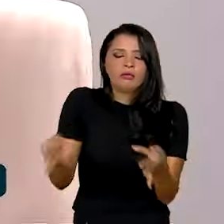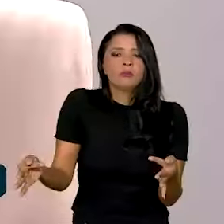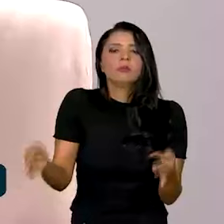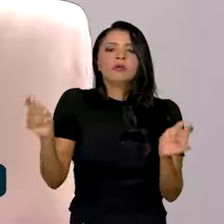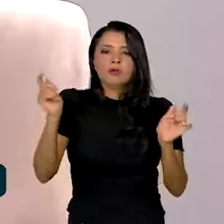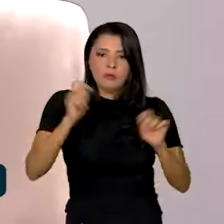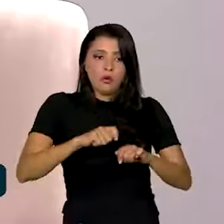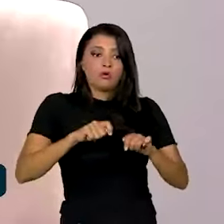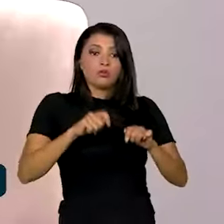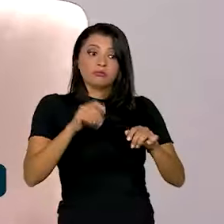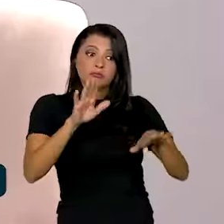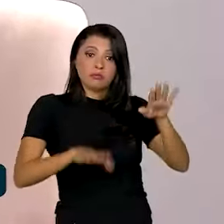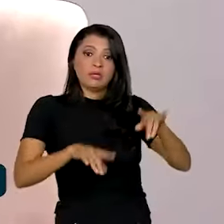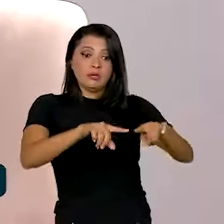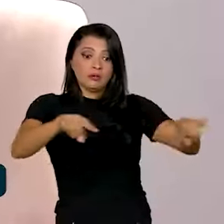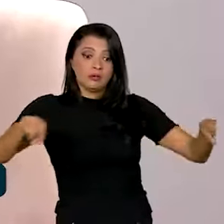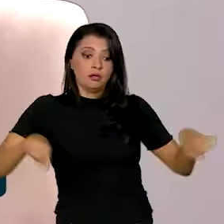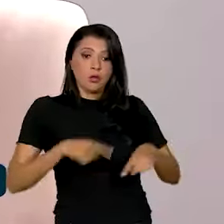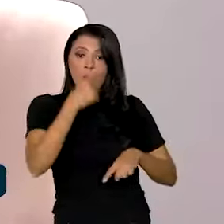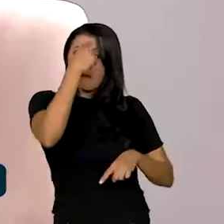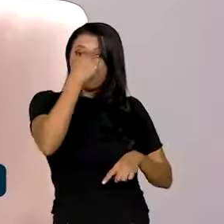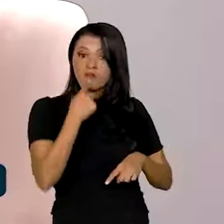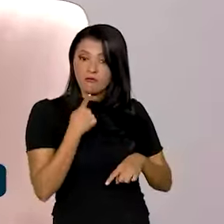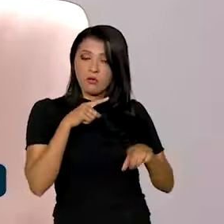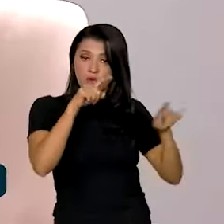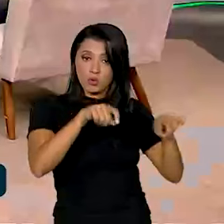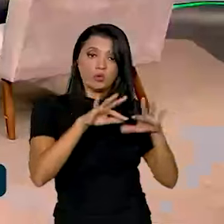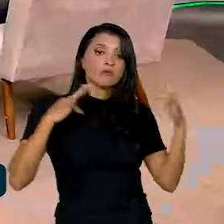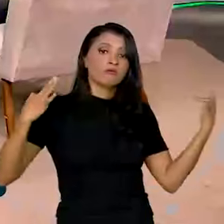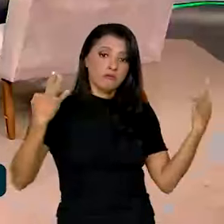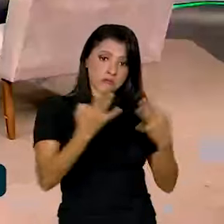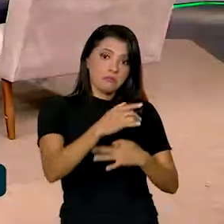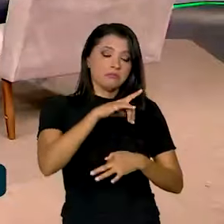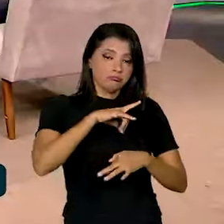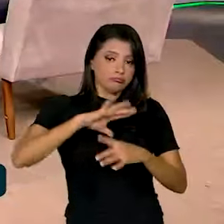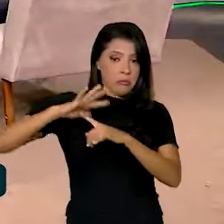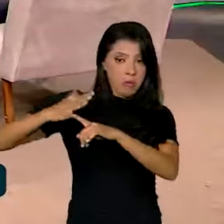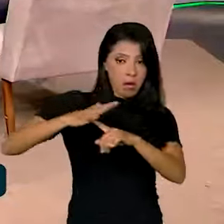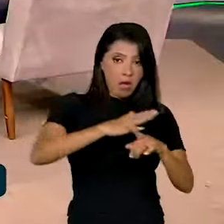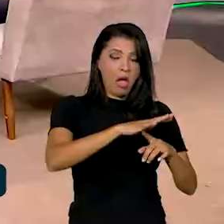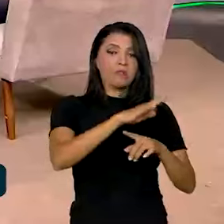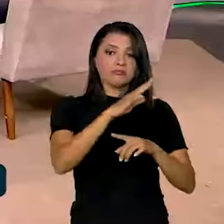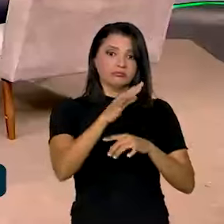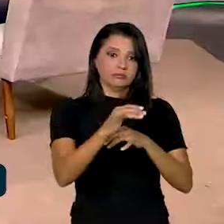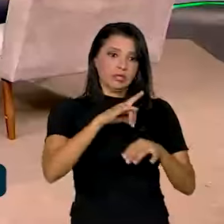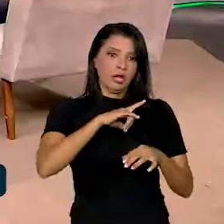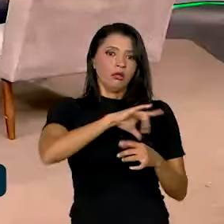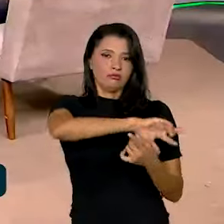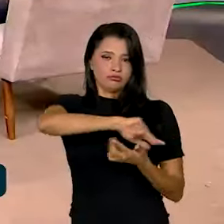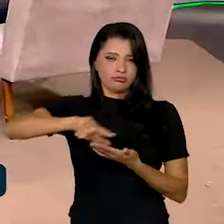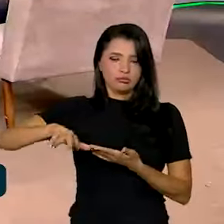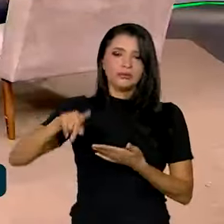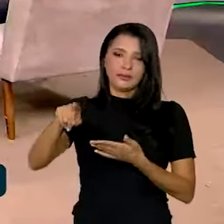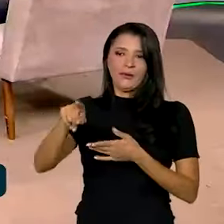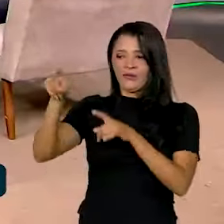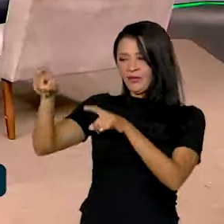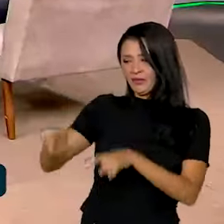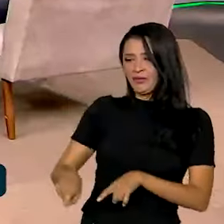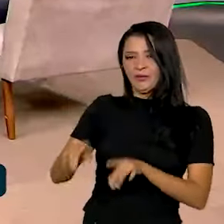escala da propriedade da agricultura familiar, também mecanizar algumas operações, O agricultor familiar quer